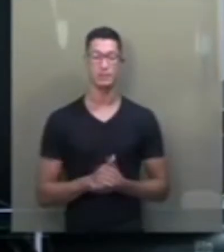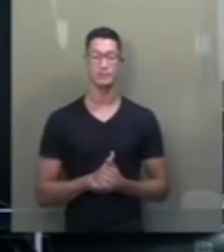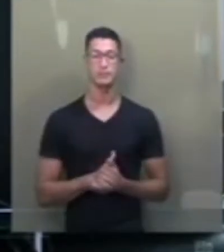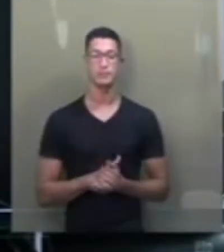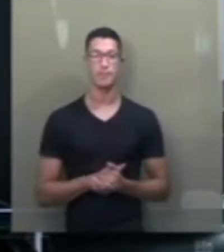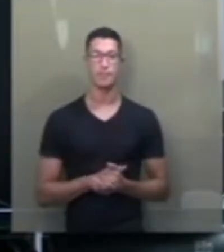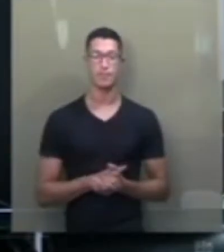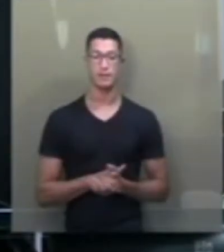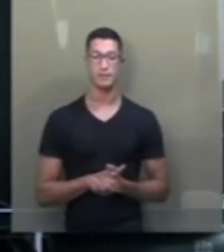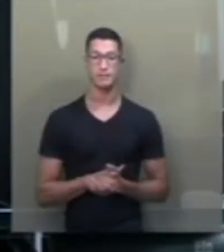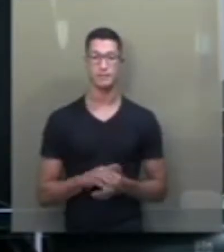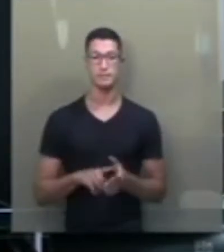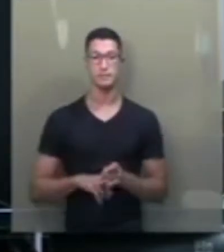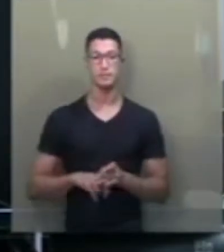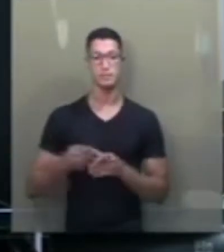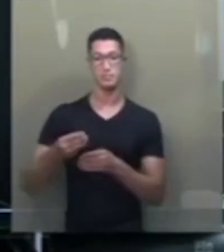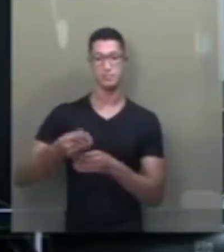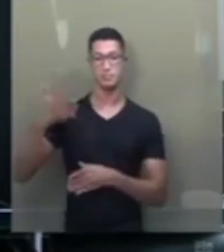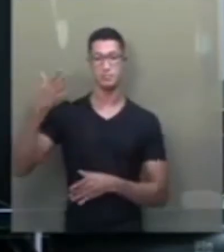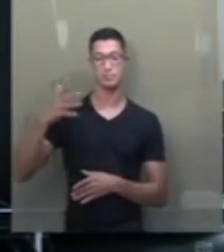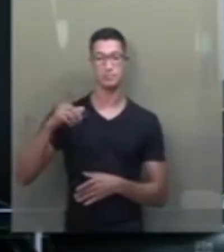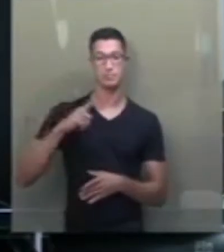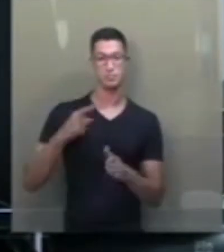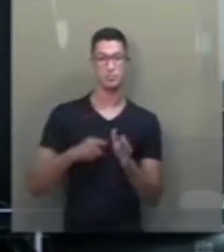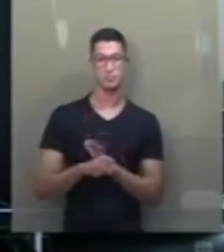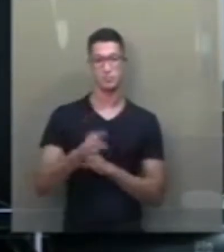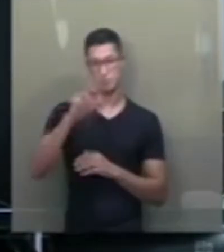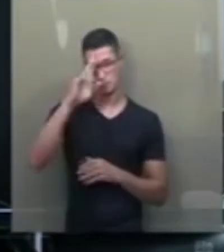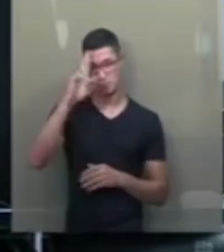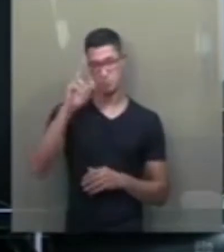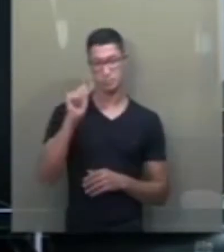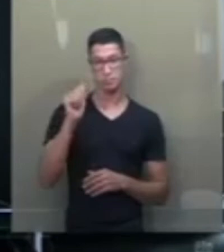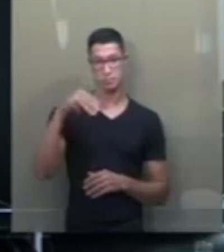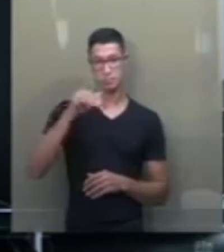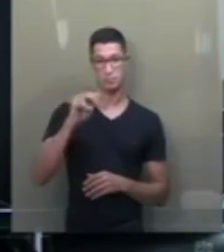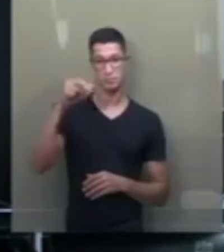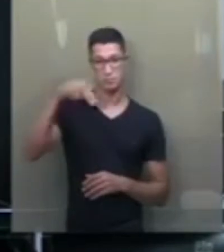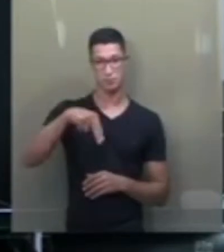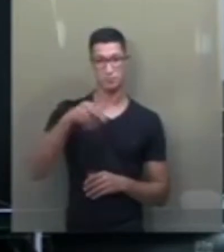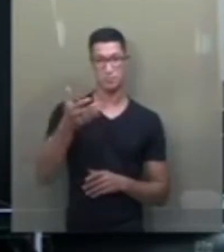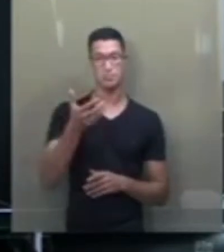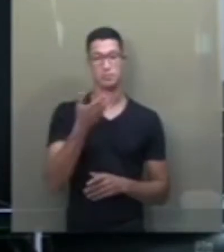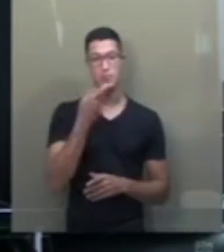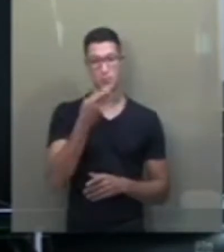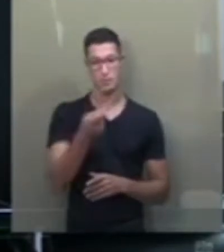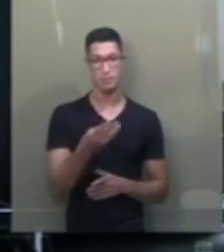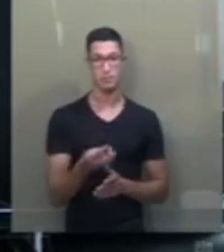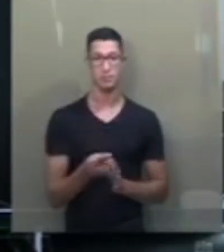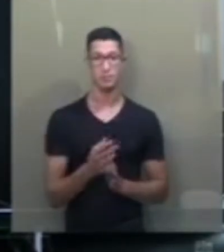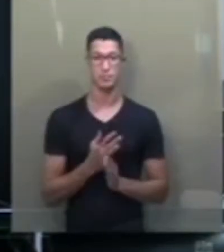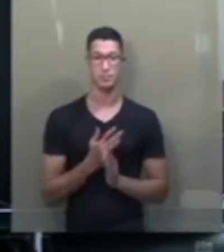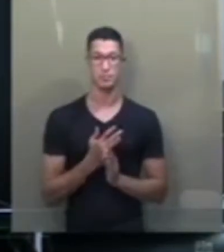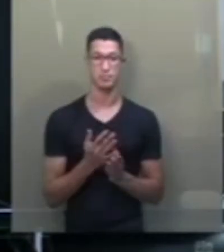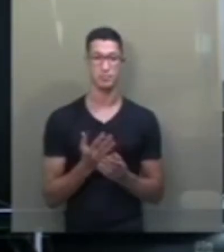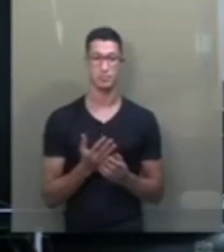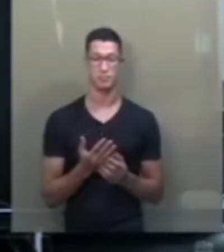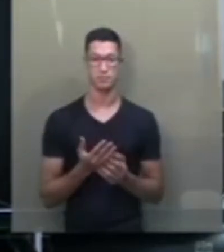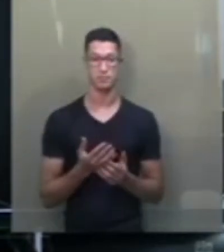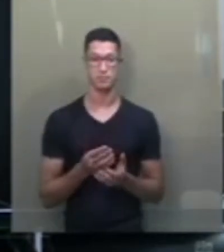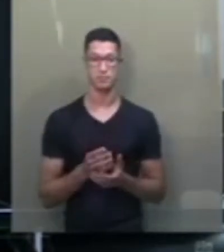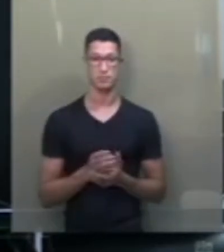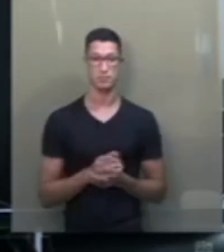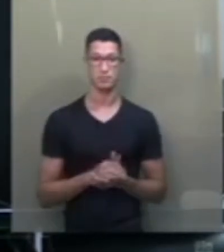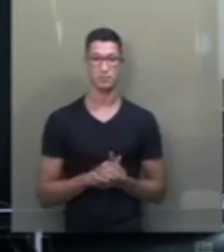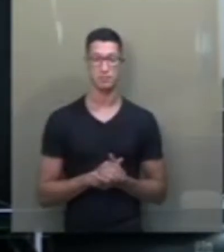Na lista de oradores, indago a sua excelência, senador Espiridão Amin, se deseja fazer uso. O